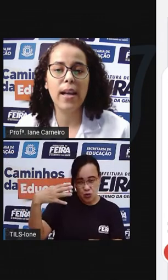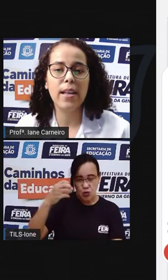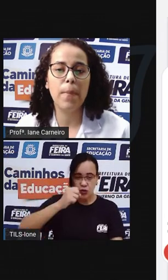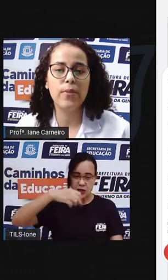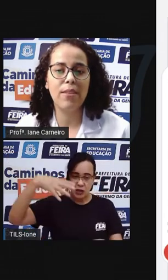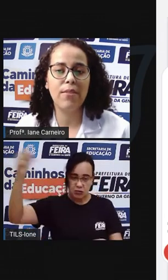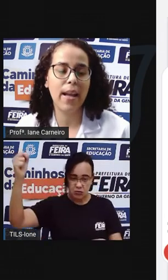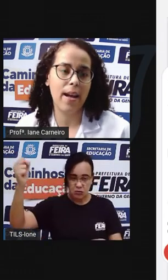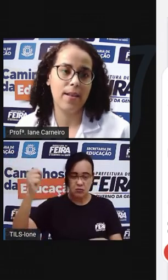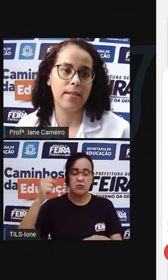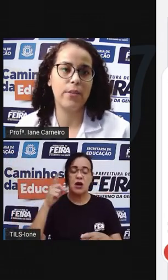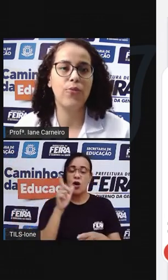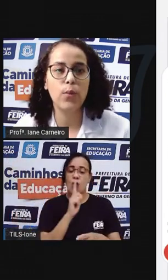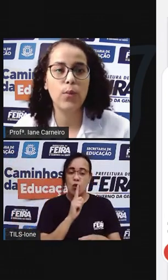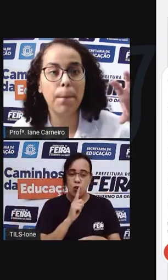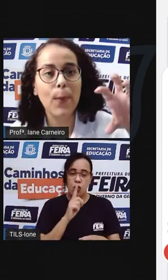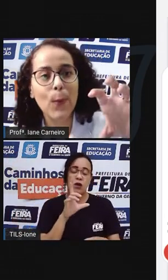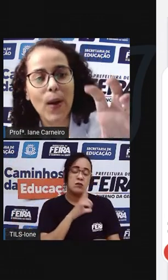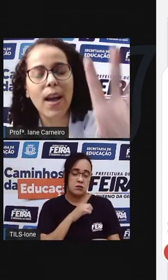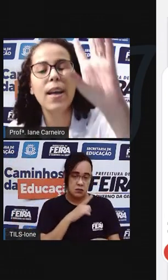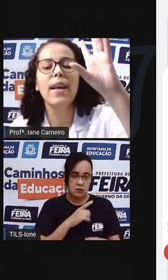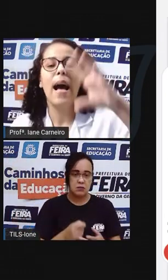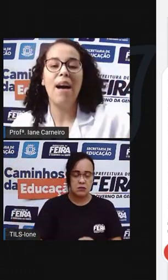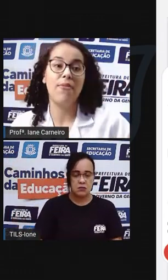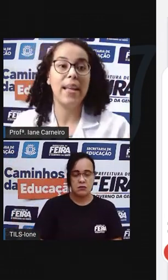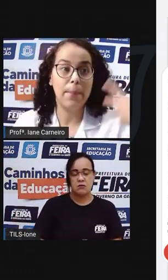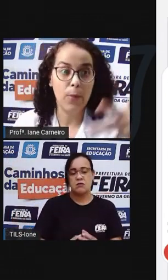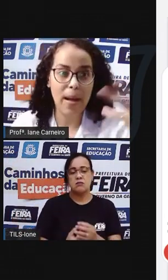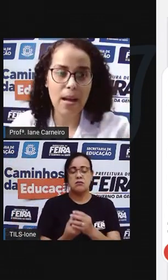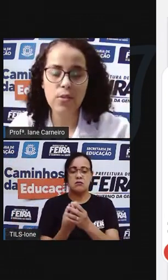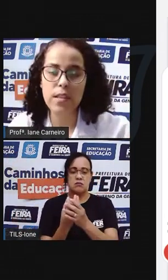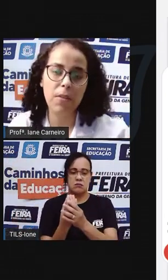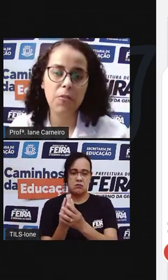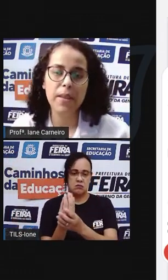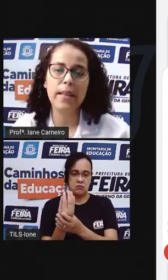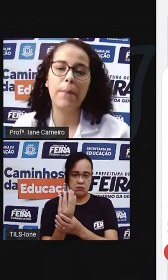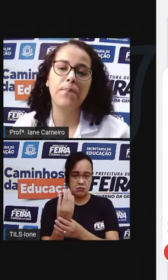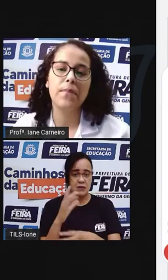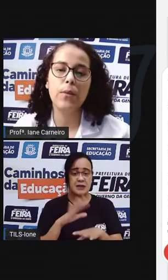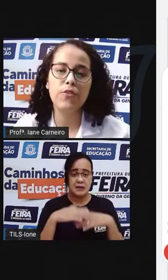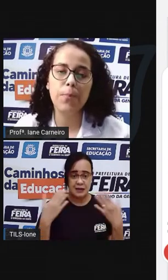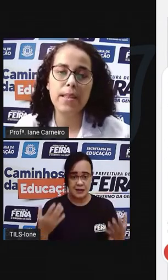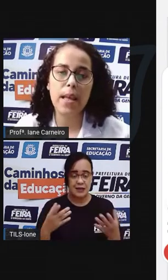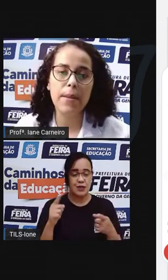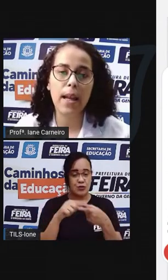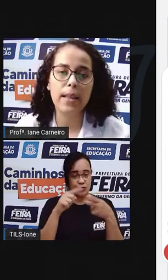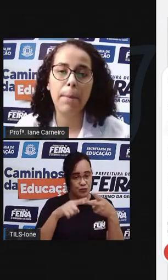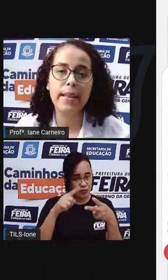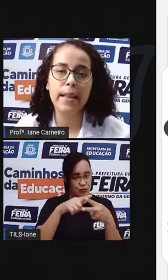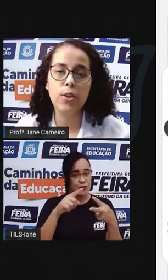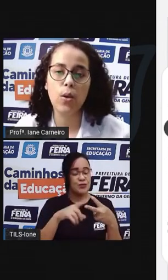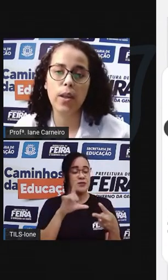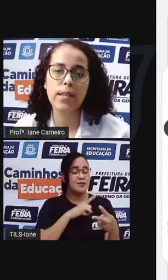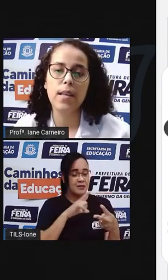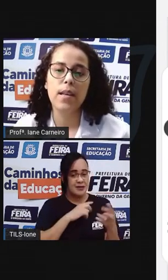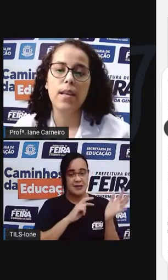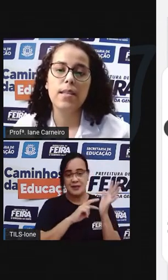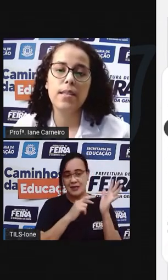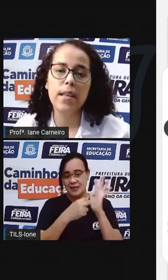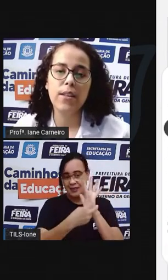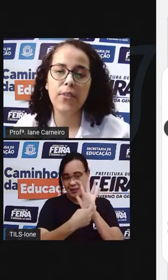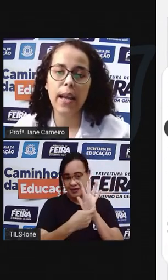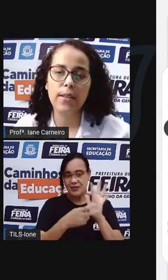Que faz o barco Navegar O vento Empurra A vela Pra o barco Se movimentar Então a gente percebe Que ela também Tem dois